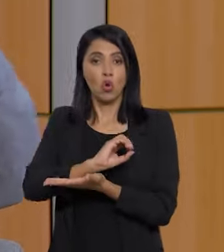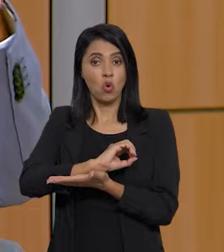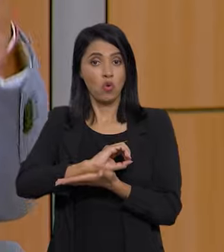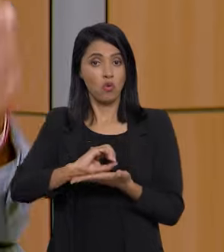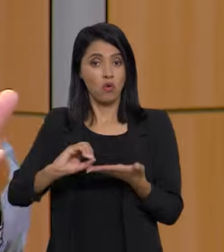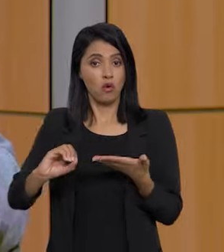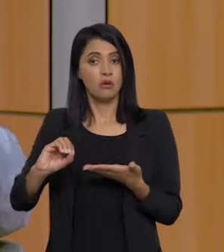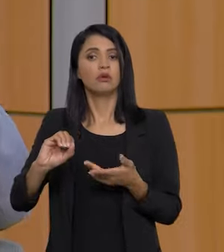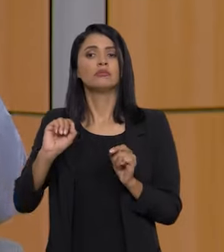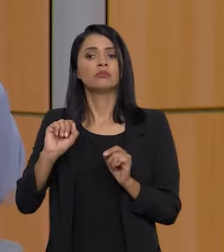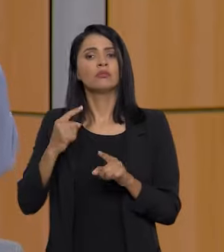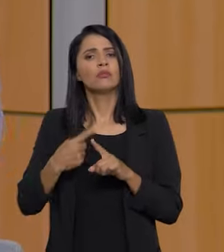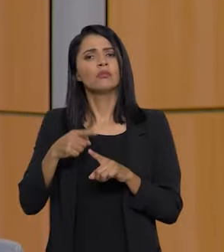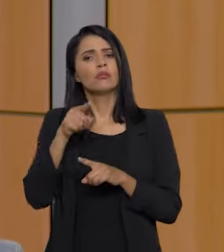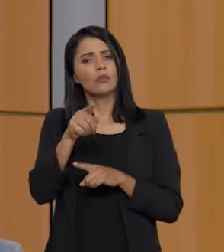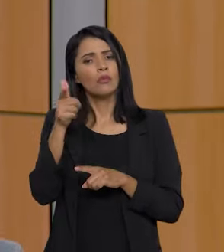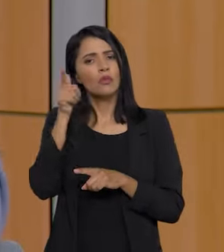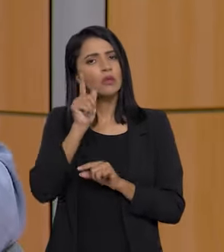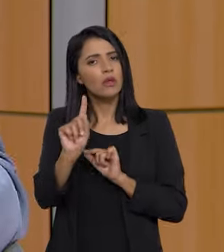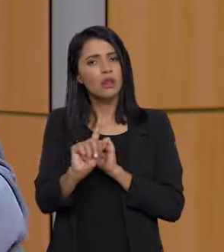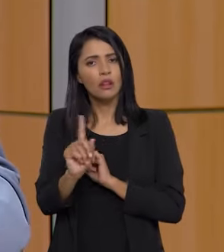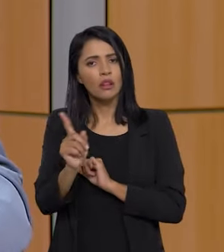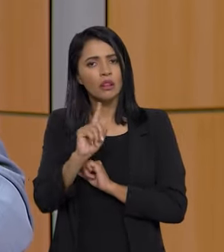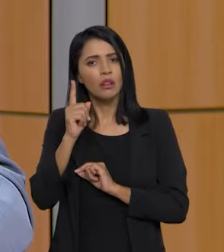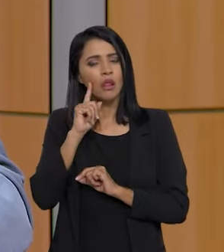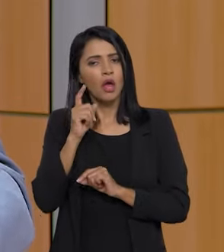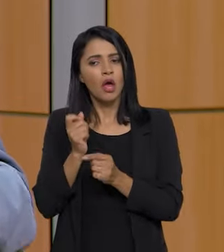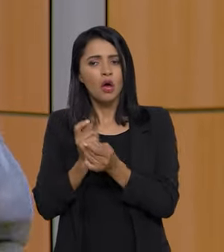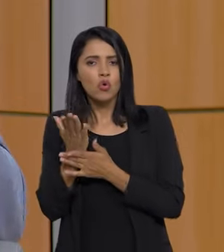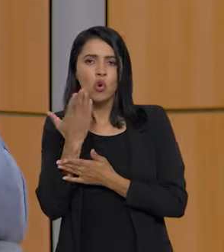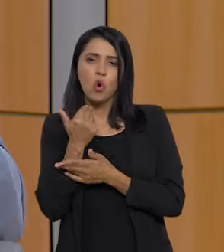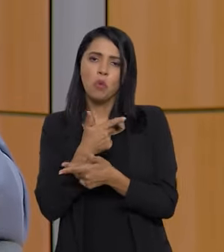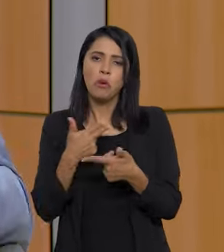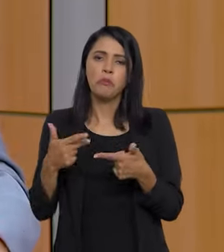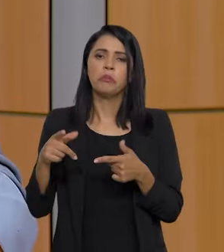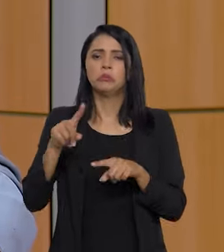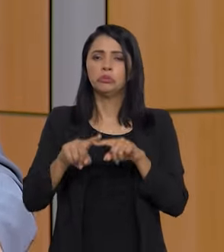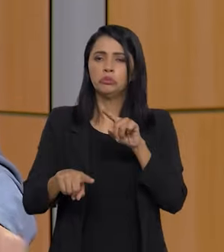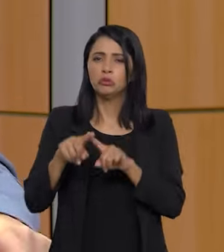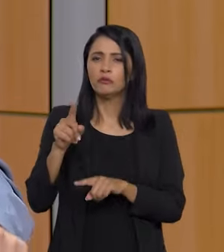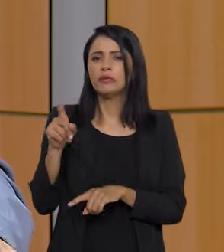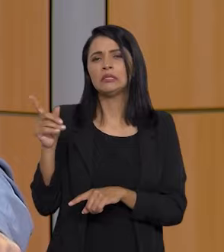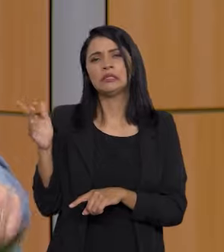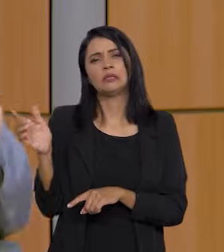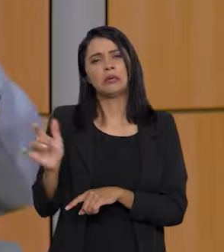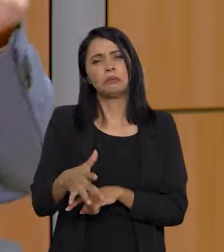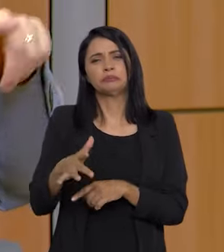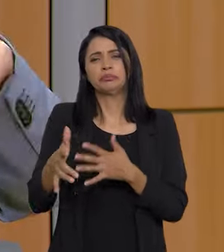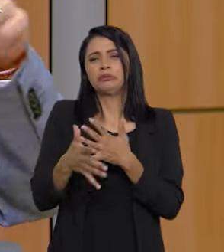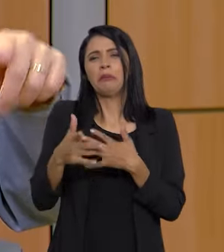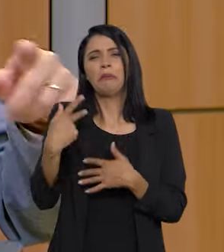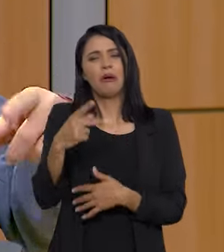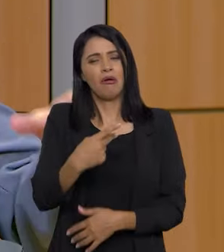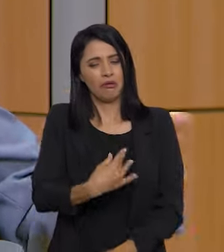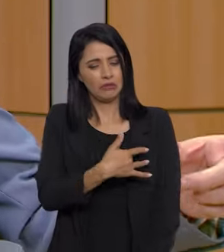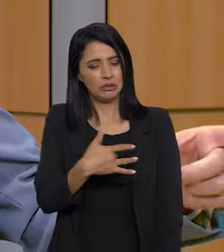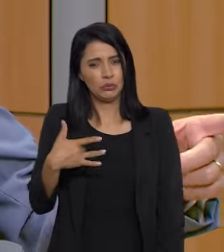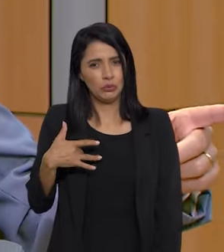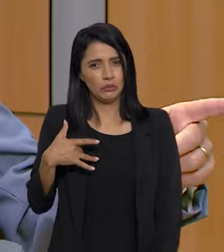para que você não consuma produtos que possam fazer mal à sua saúde. Nem de quem